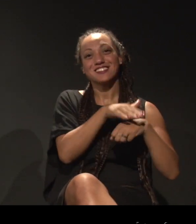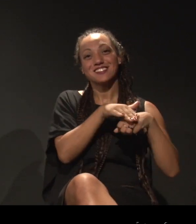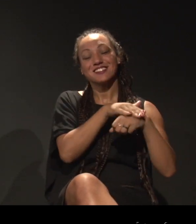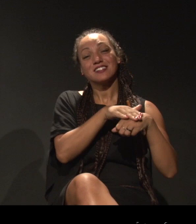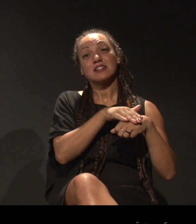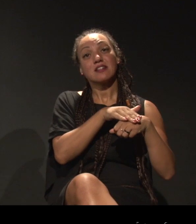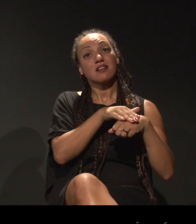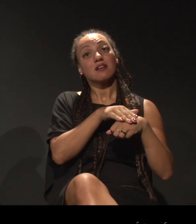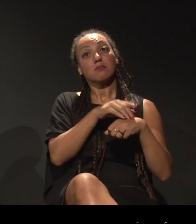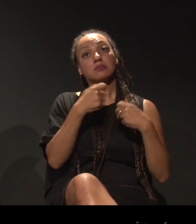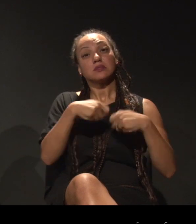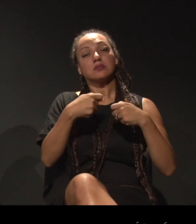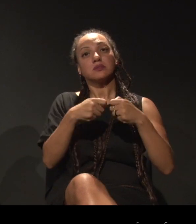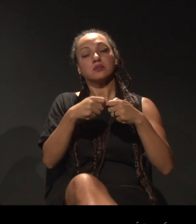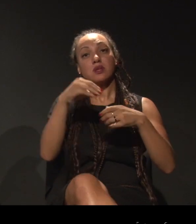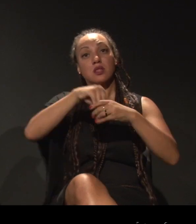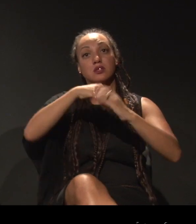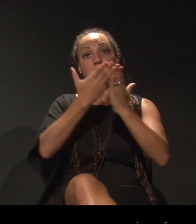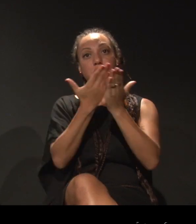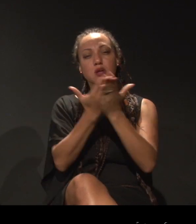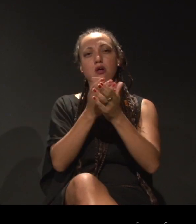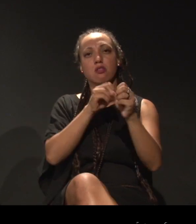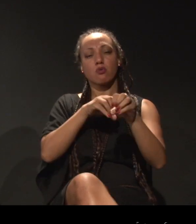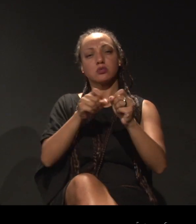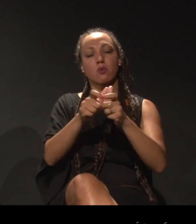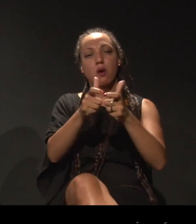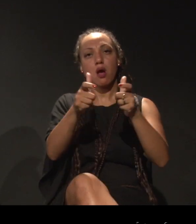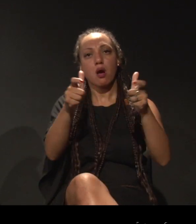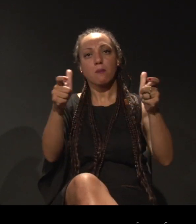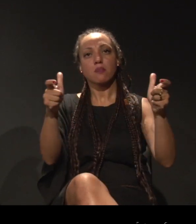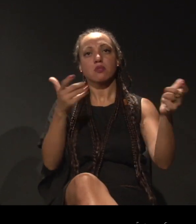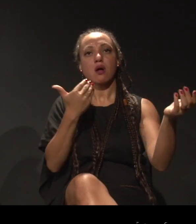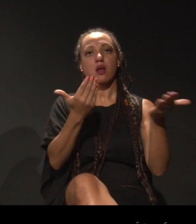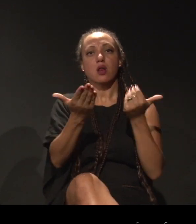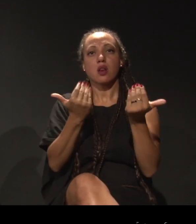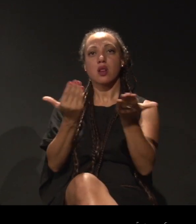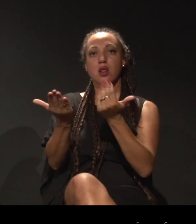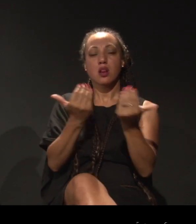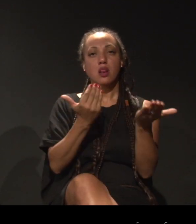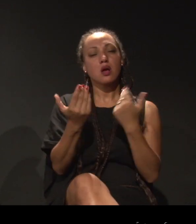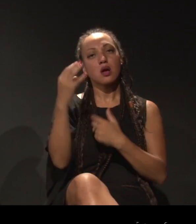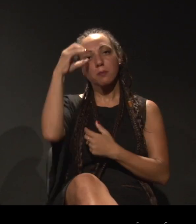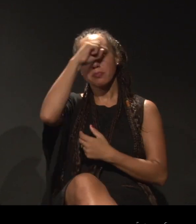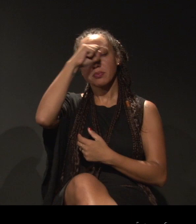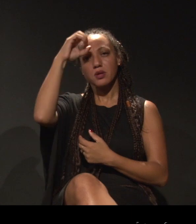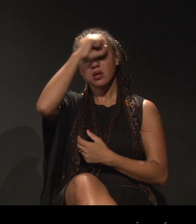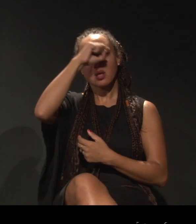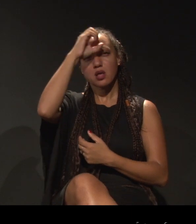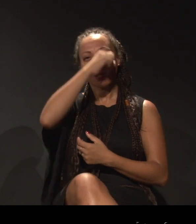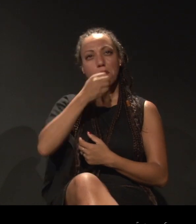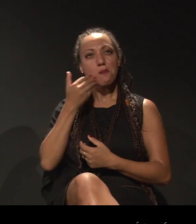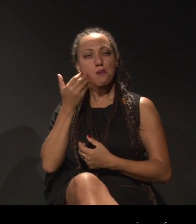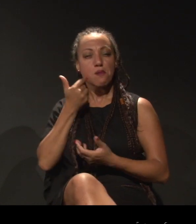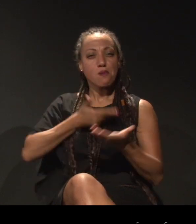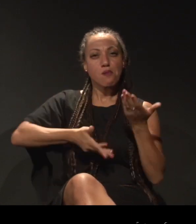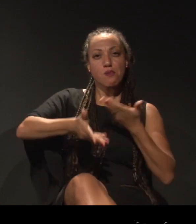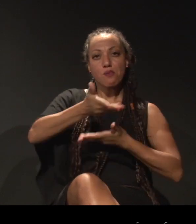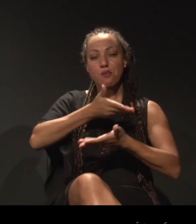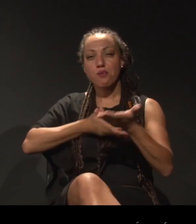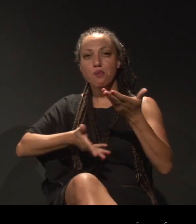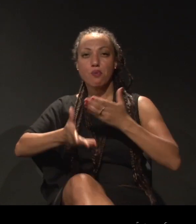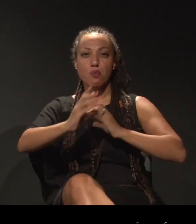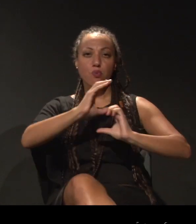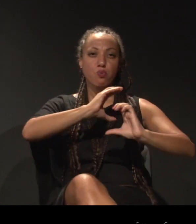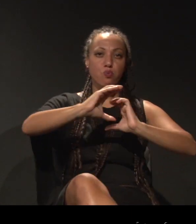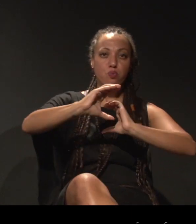nesses espaços de educação, de aprendizado, de diálogo, de